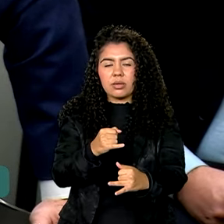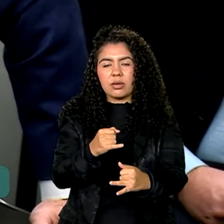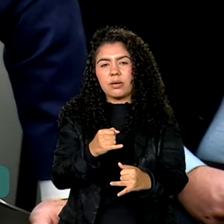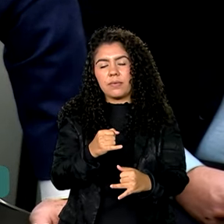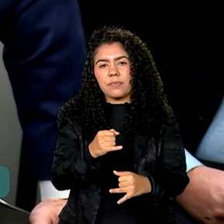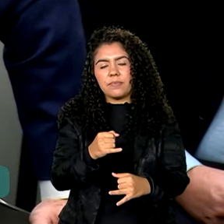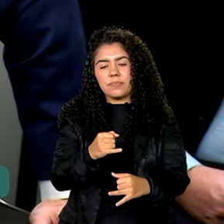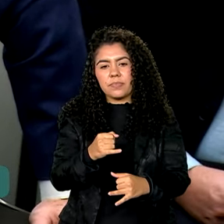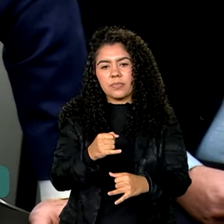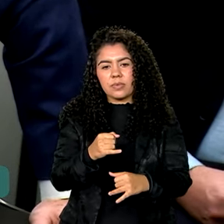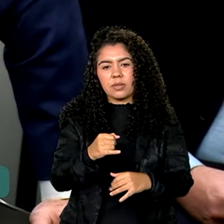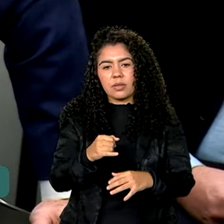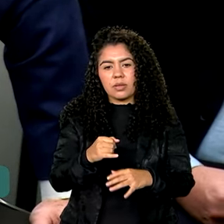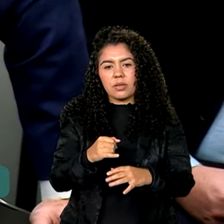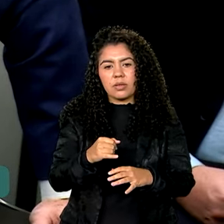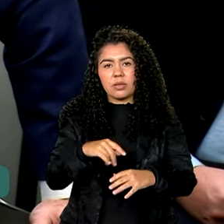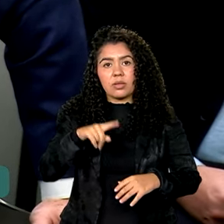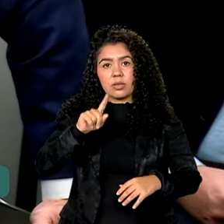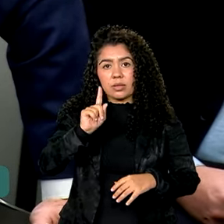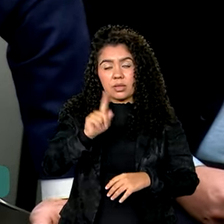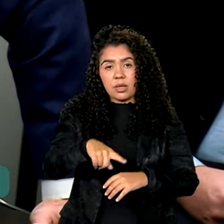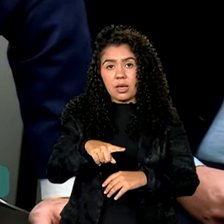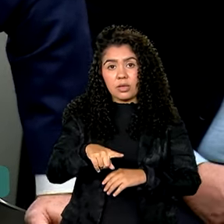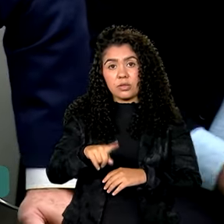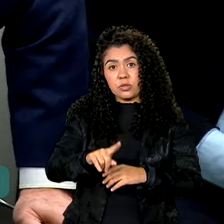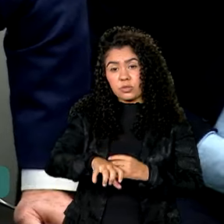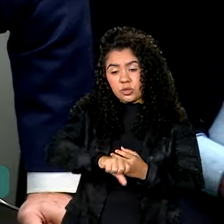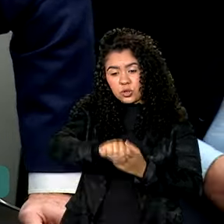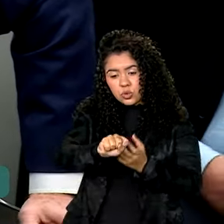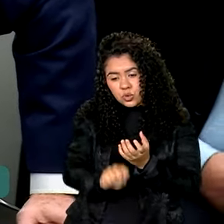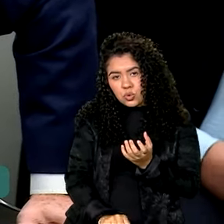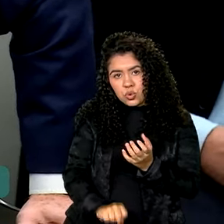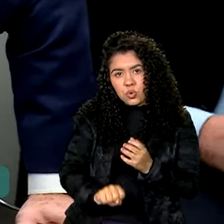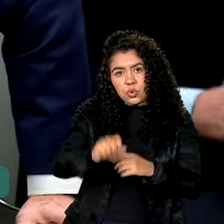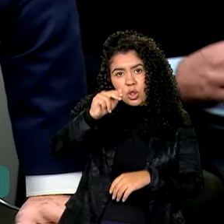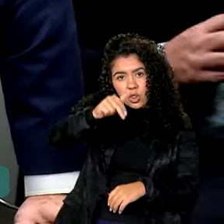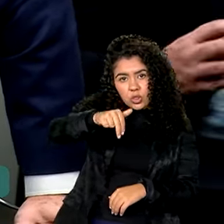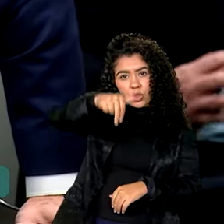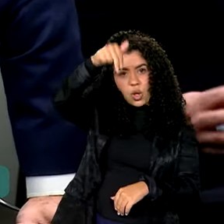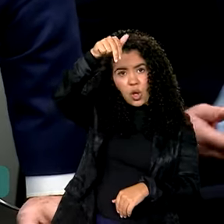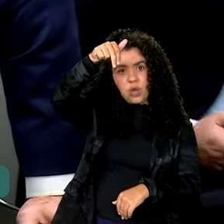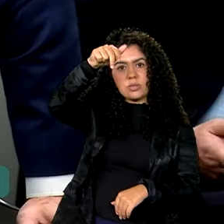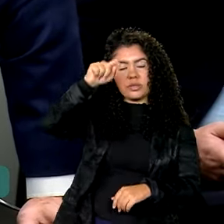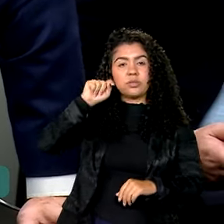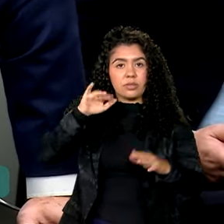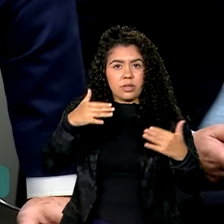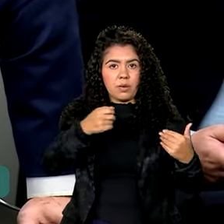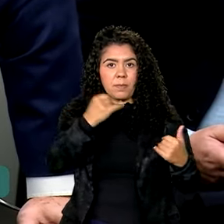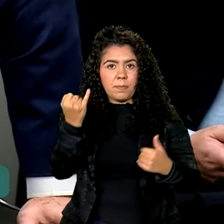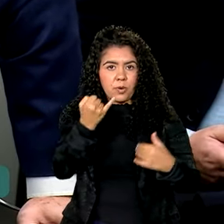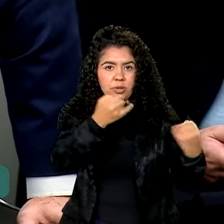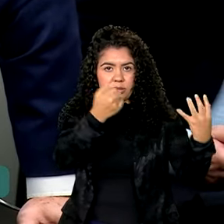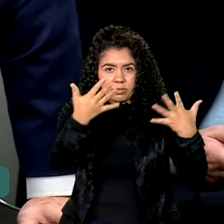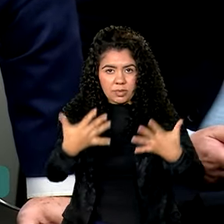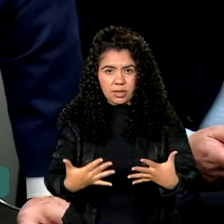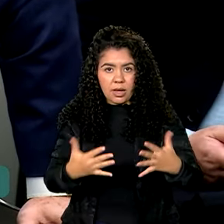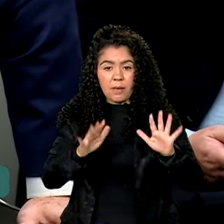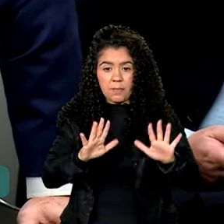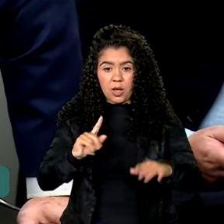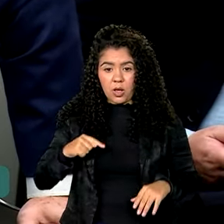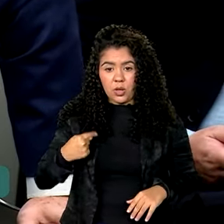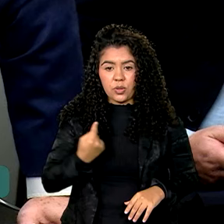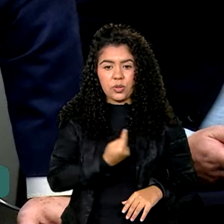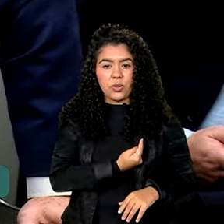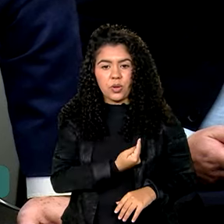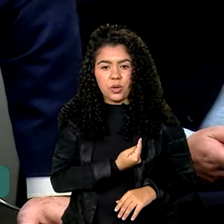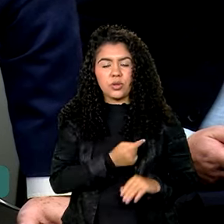extremo sul ao extremo norte do país. Isso é importante destacar. Nós demos